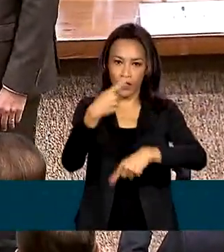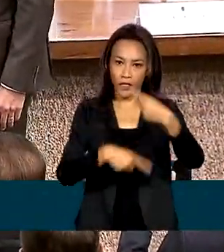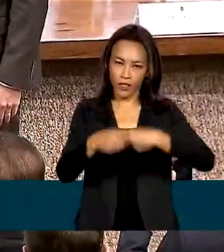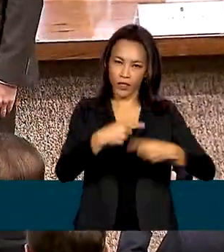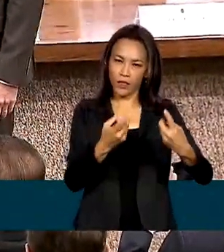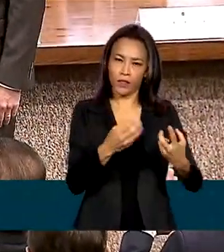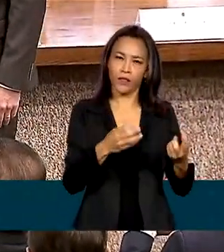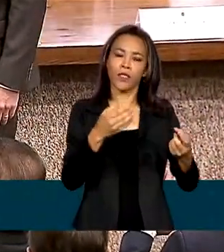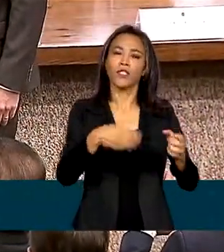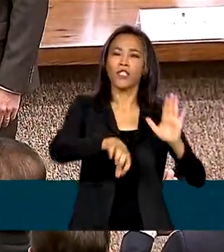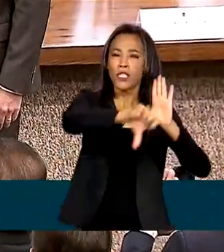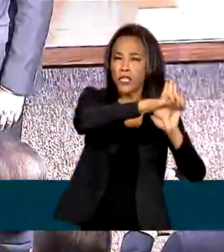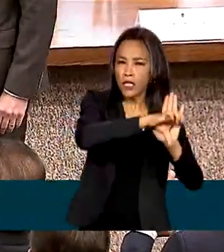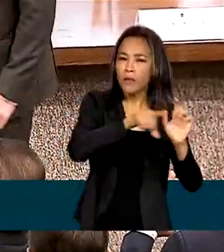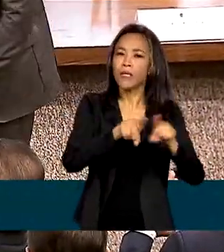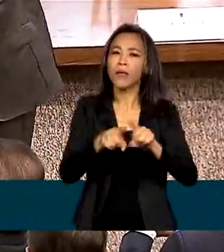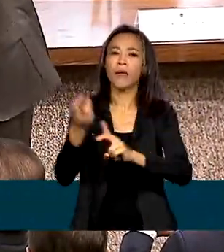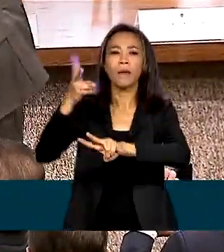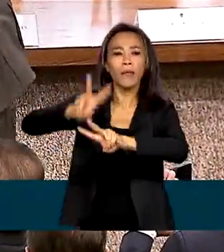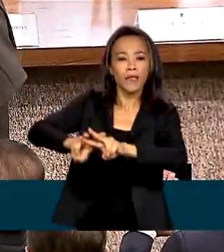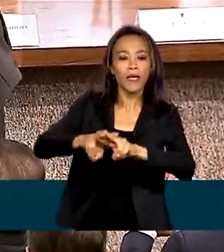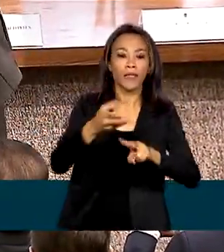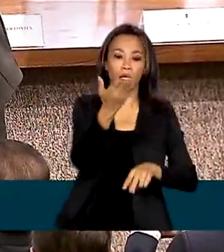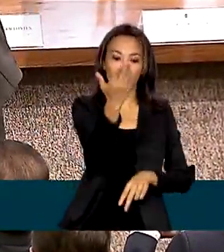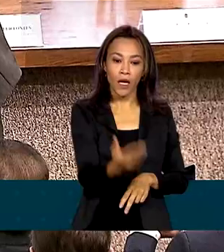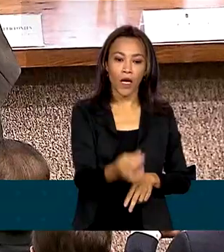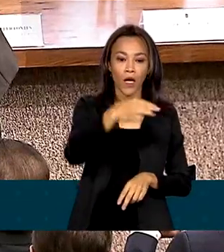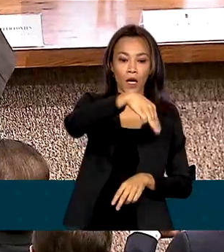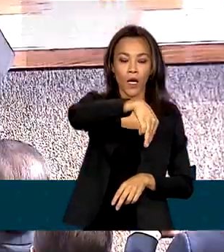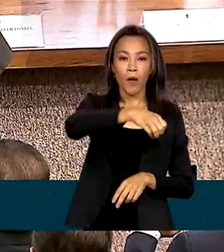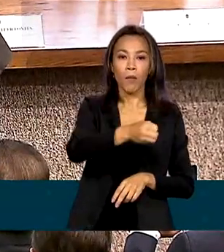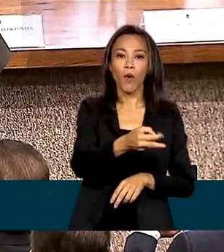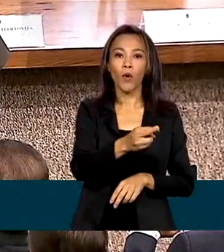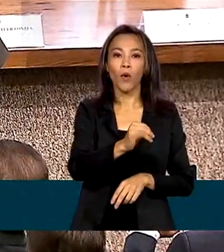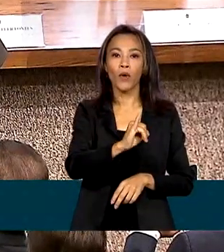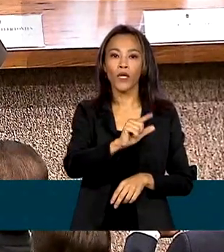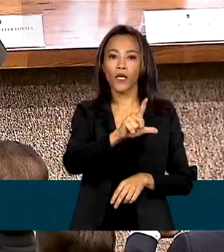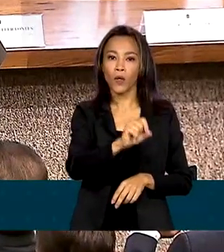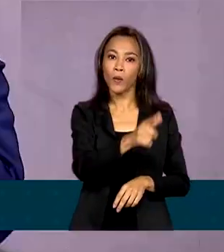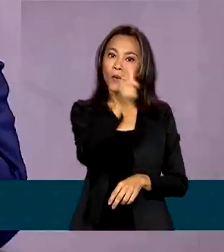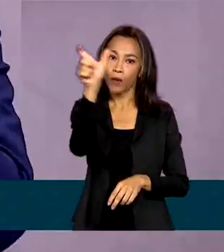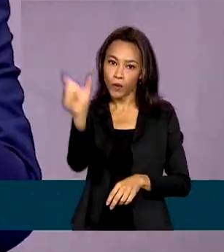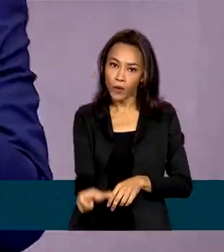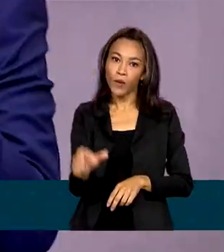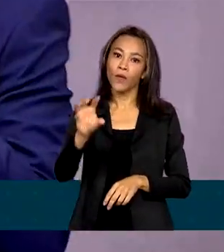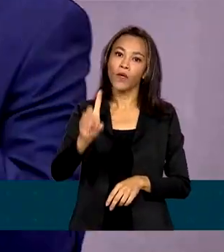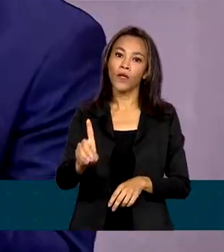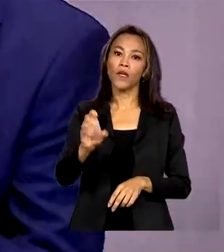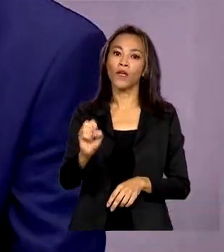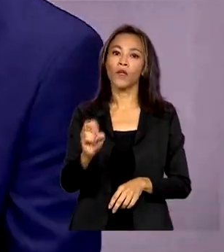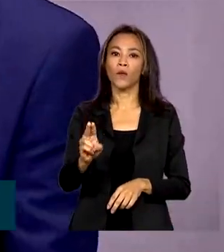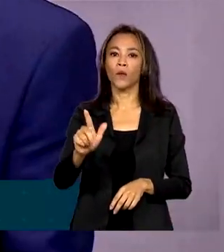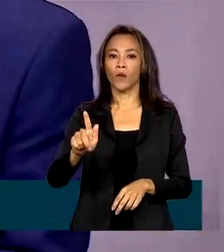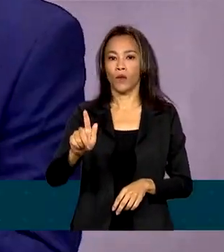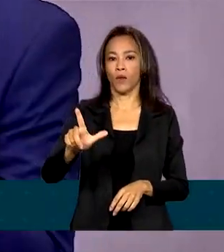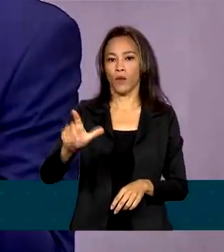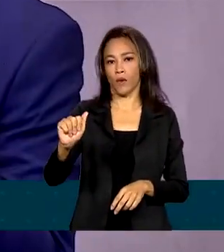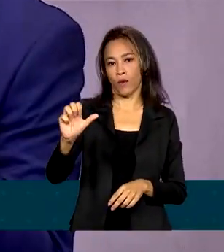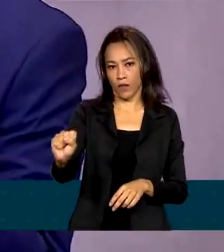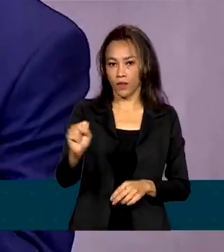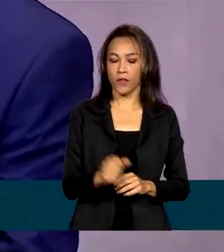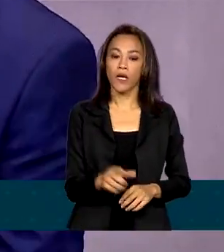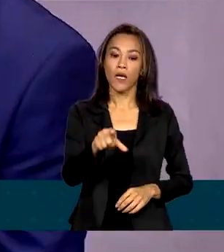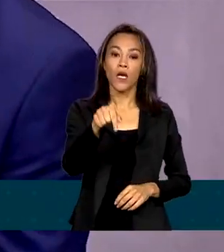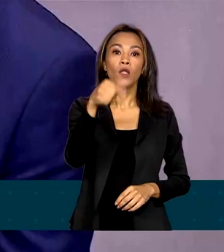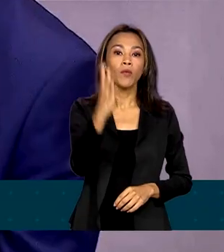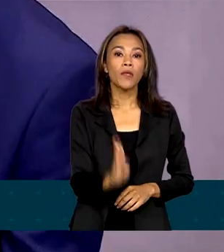Penitenciária, Murilo Andrade de Oliveira e Douglas de Melo Martins. Nós temos hoje no Brasil 33